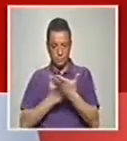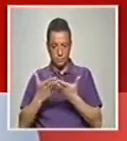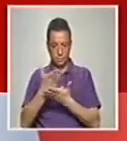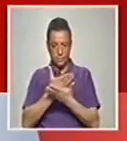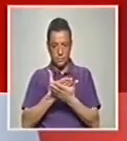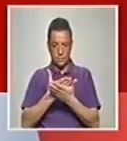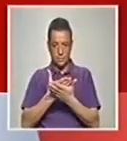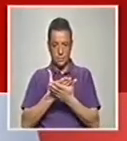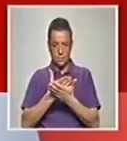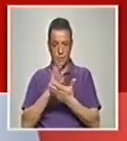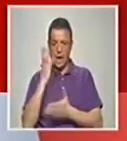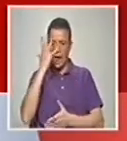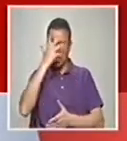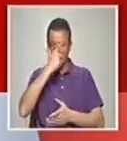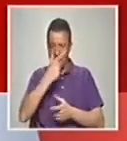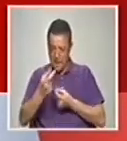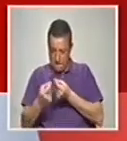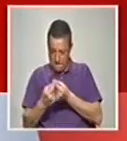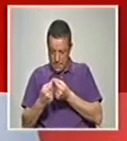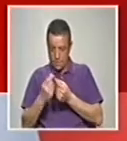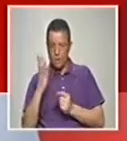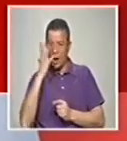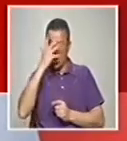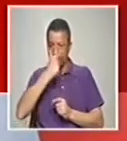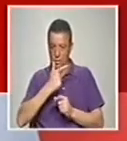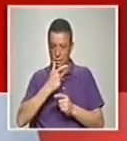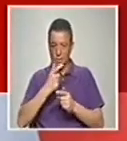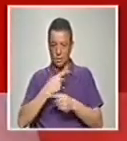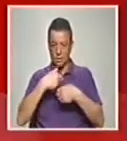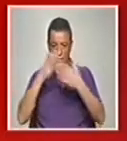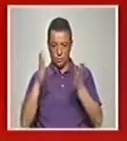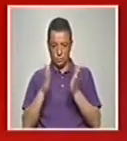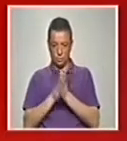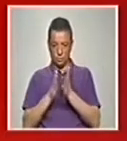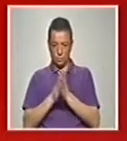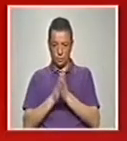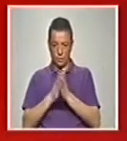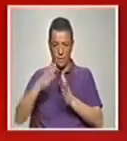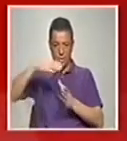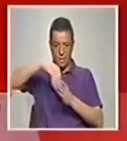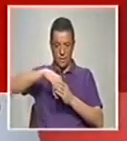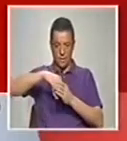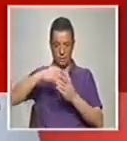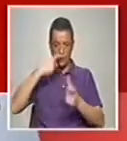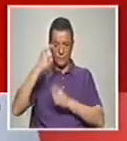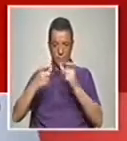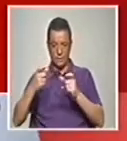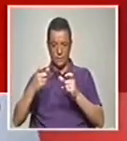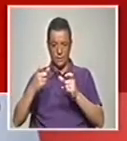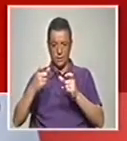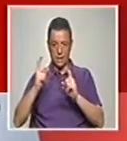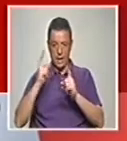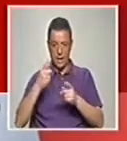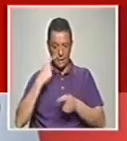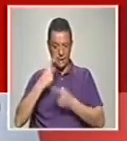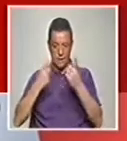de diferença com o ator, portanto, tudo o que é emoção ali está dentro quase do público. E isso é um bocadinho perturbador.